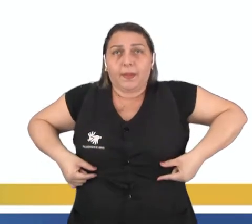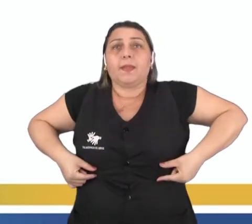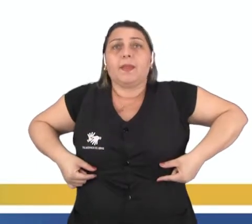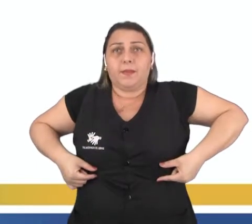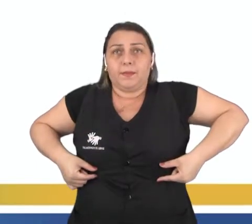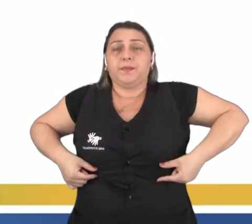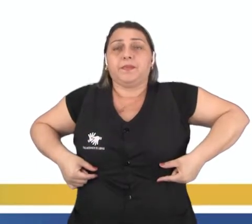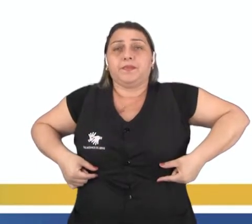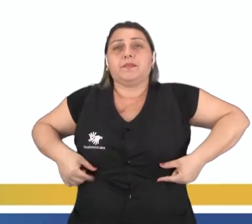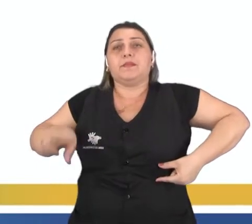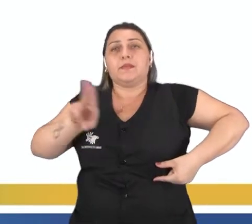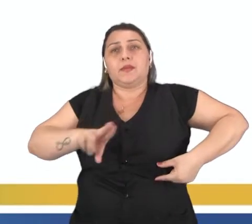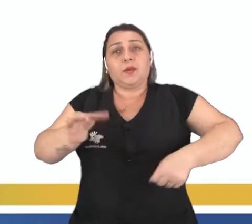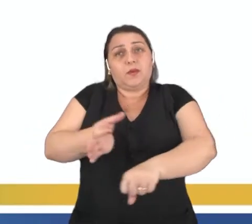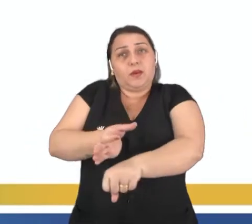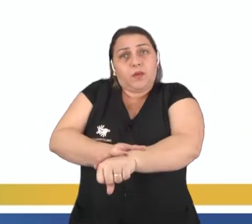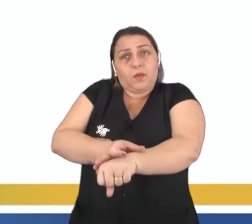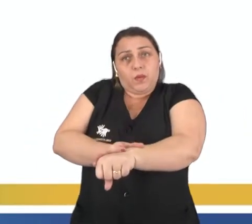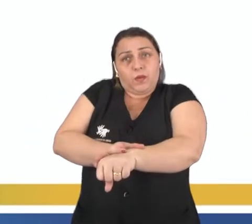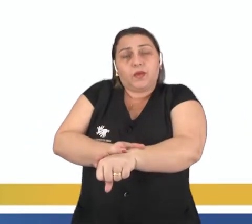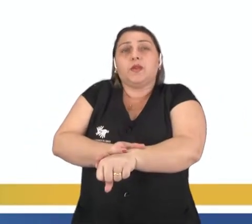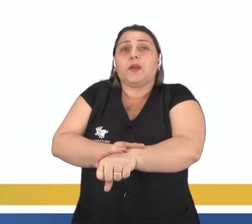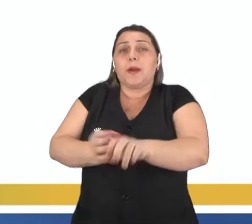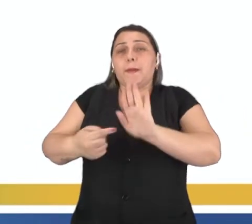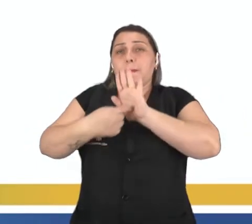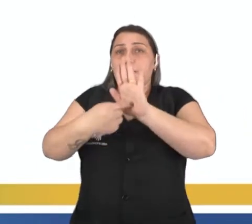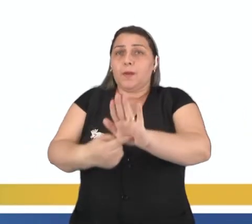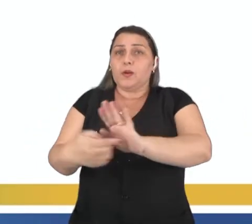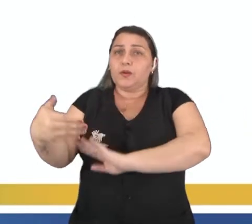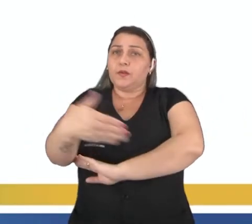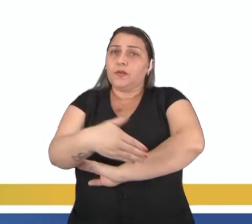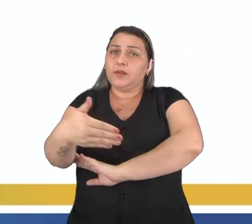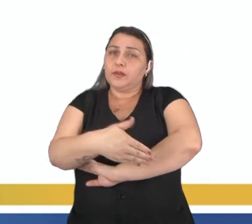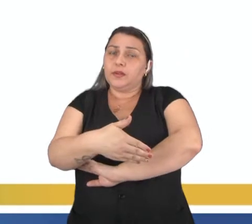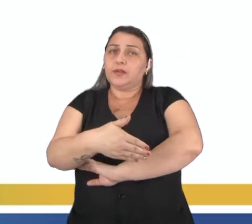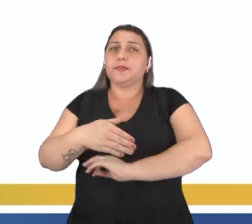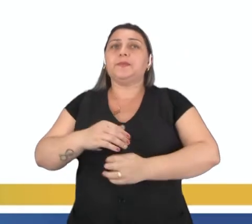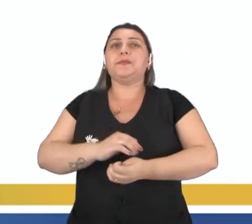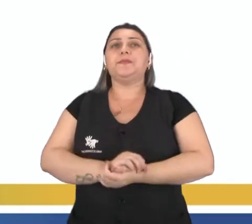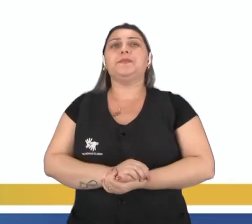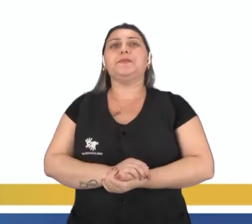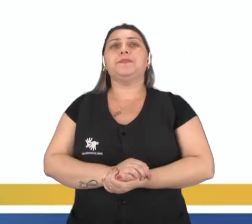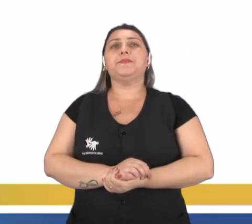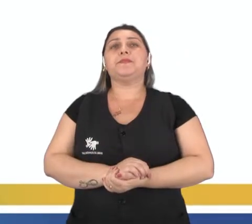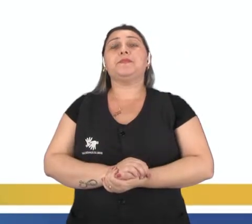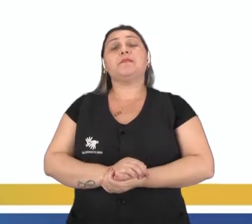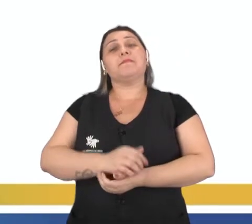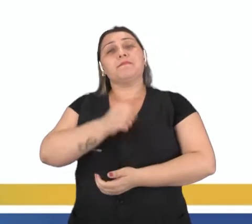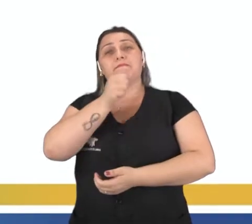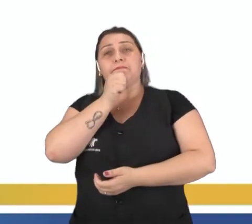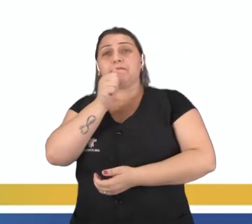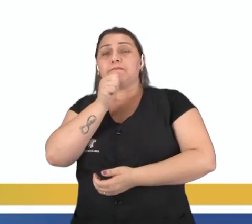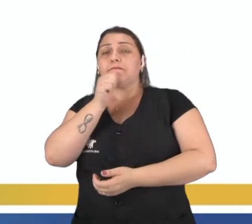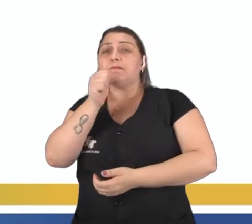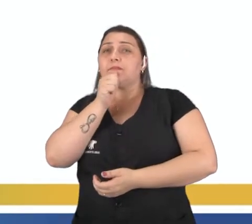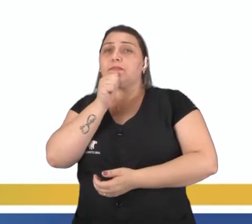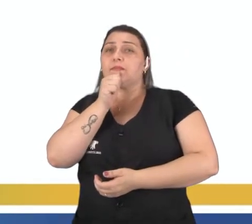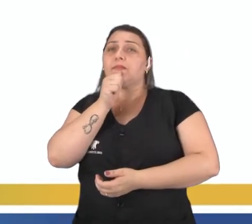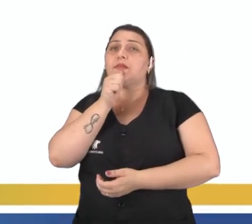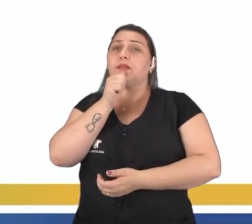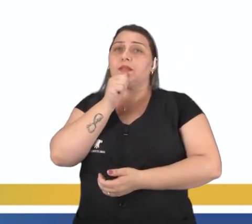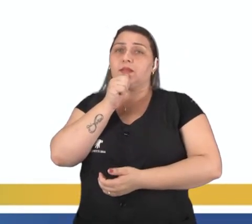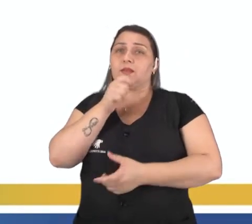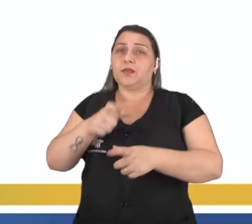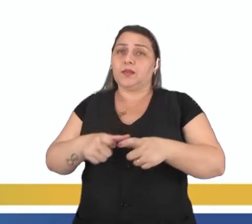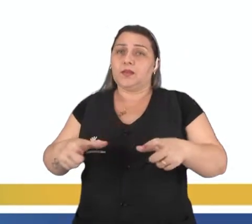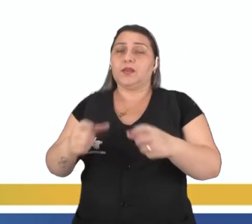dispositivo, geralmente em forma de relógio, que mostra a frequência instantaneamente. Há ainda alguns monitores que são parte de